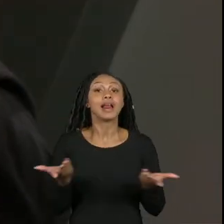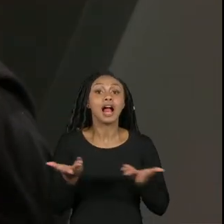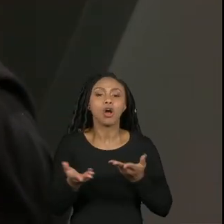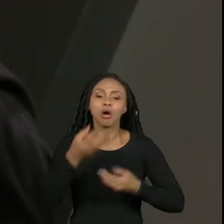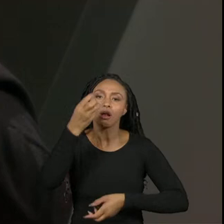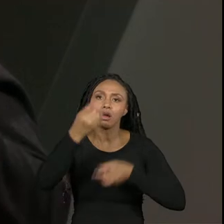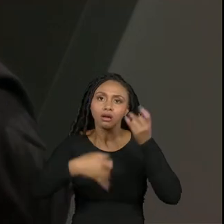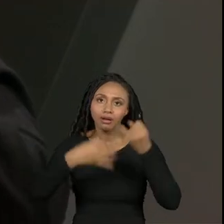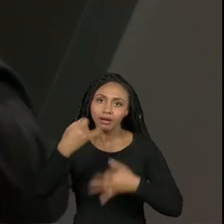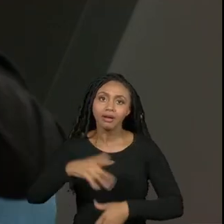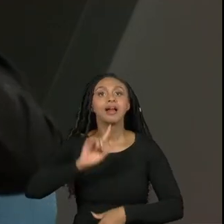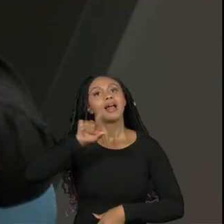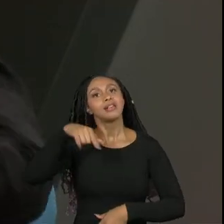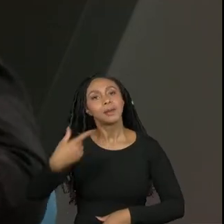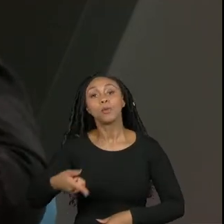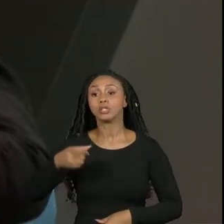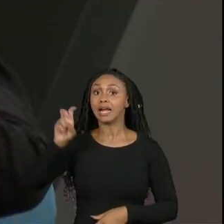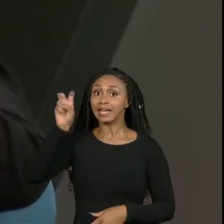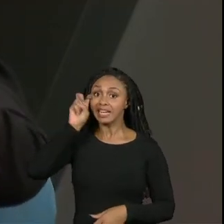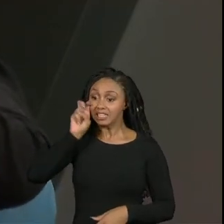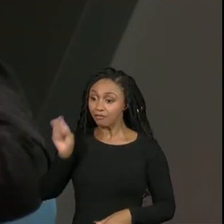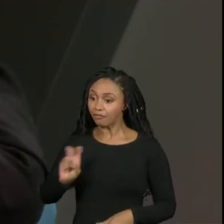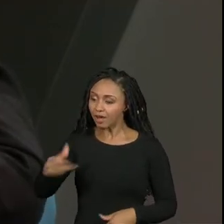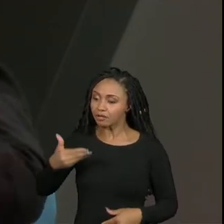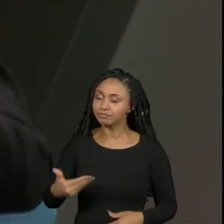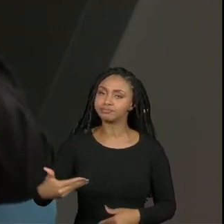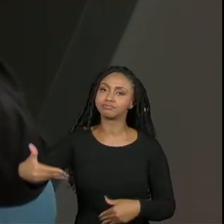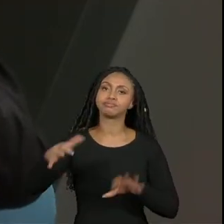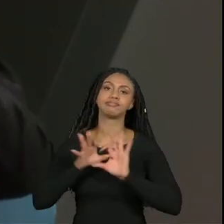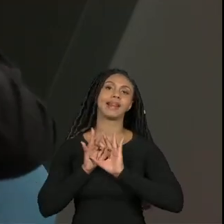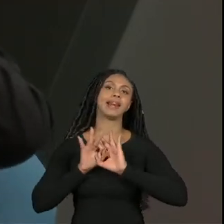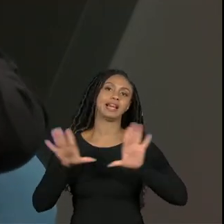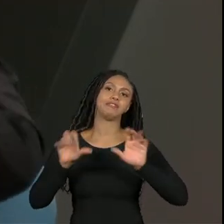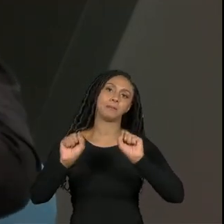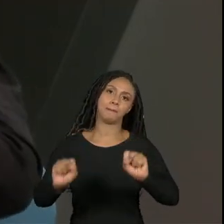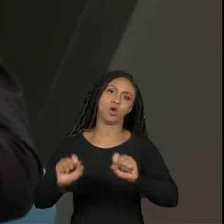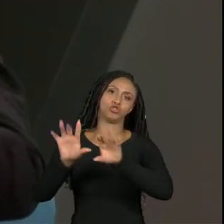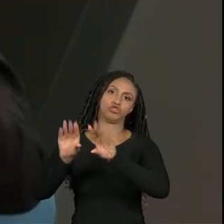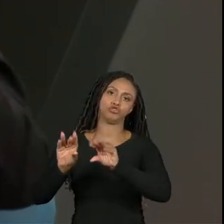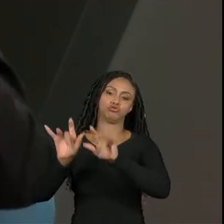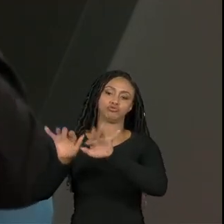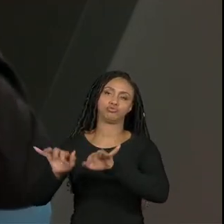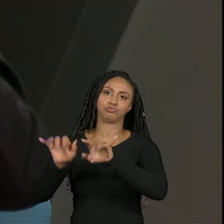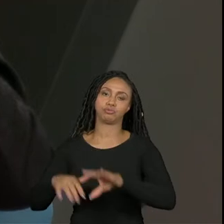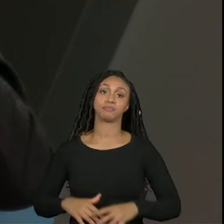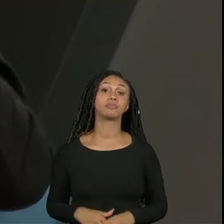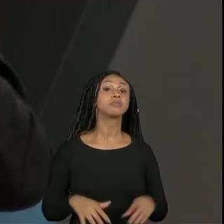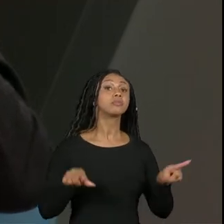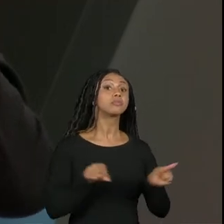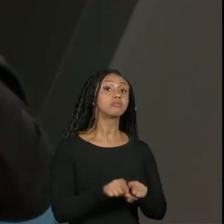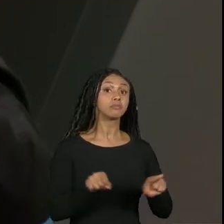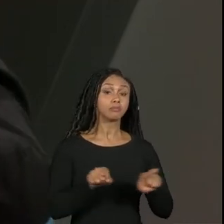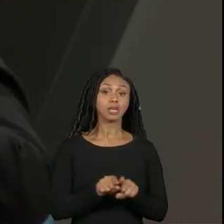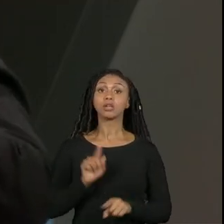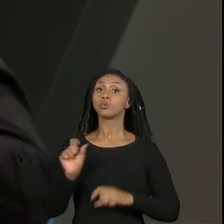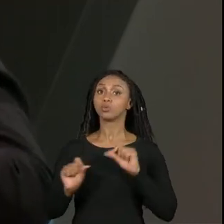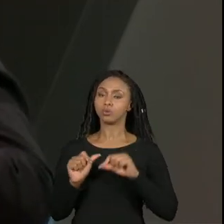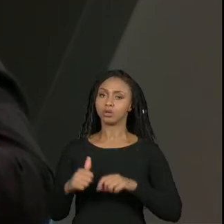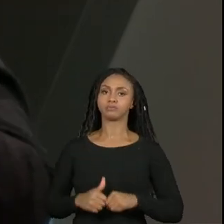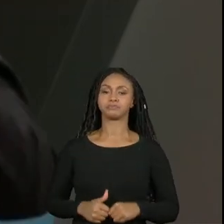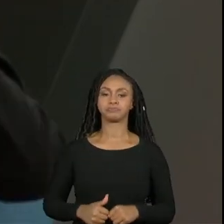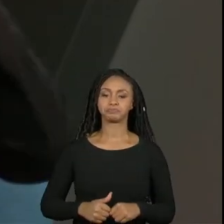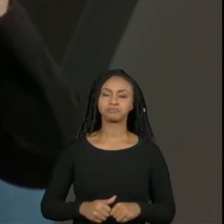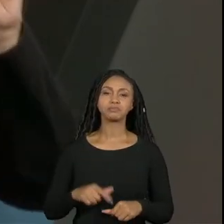assim estará a partir de quinta-feira o portal liberado e também o no manual do